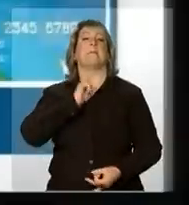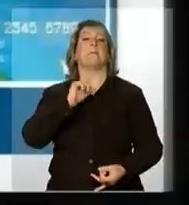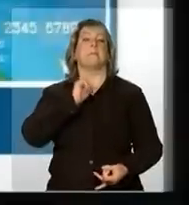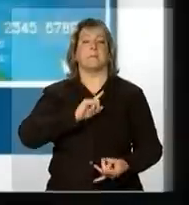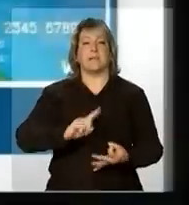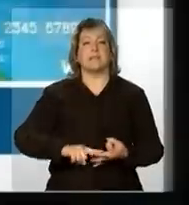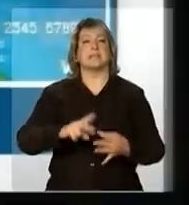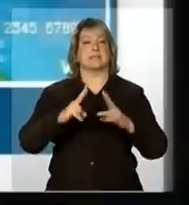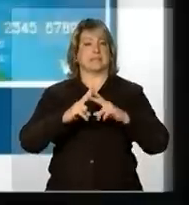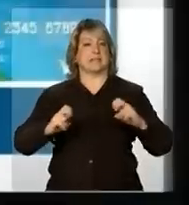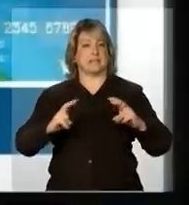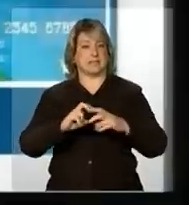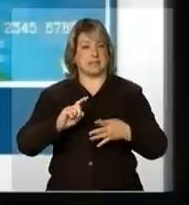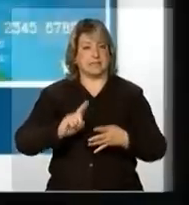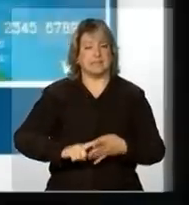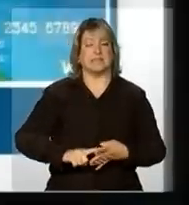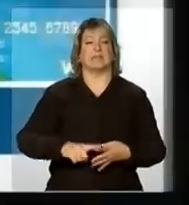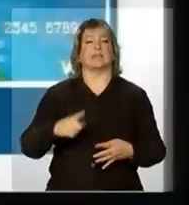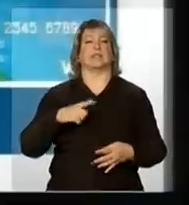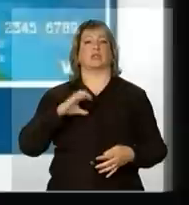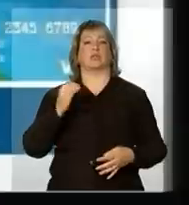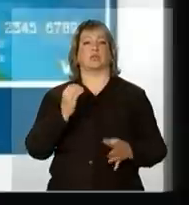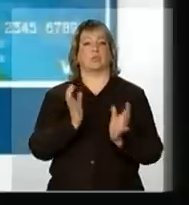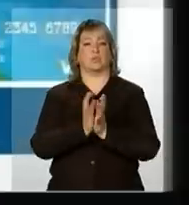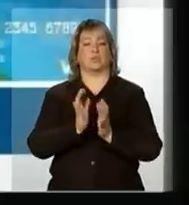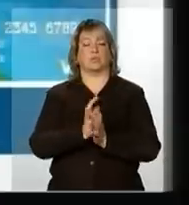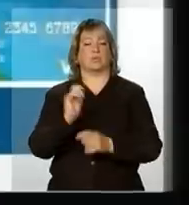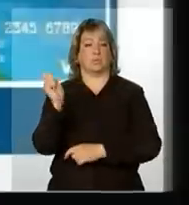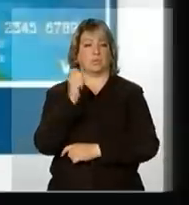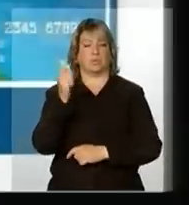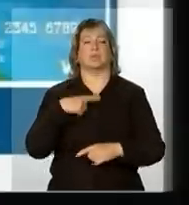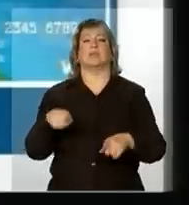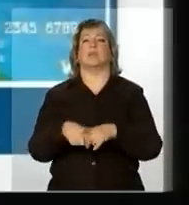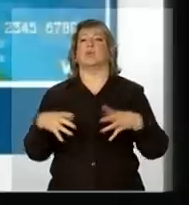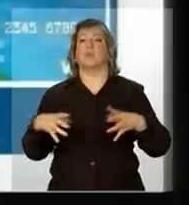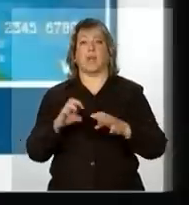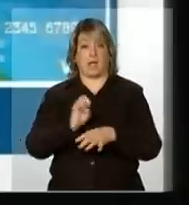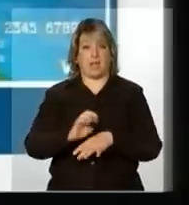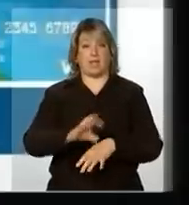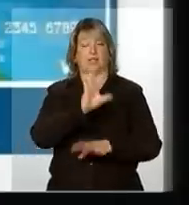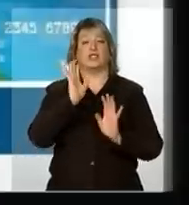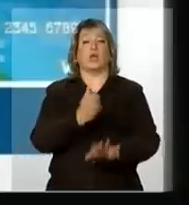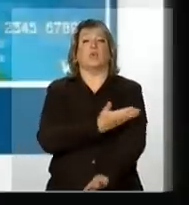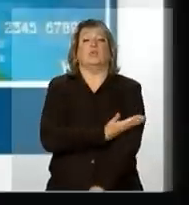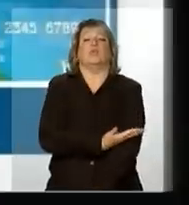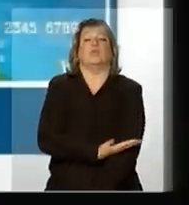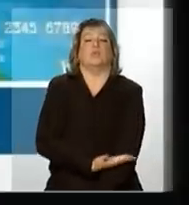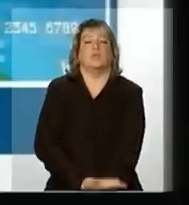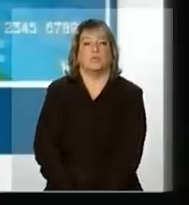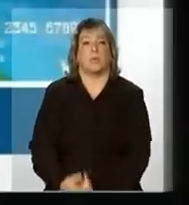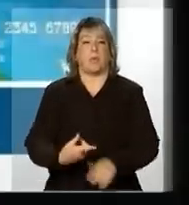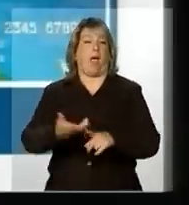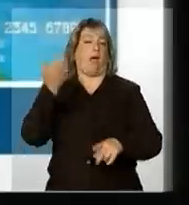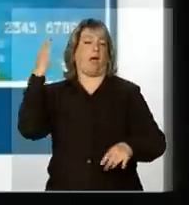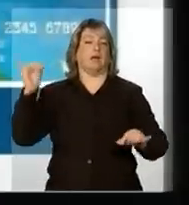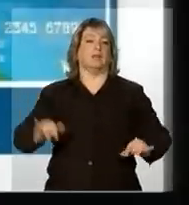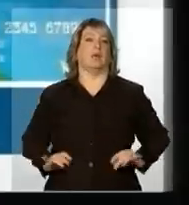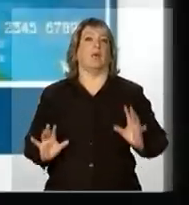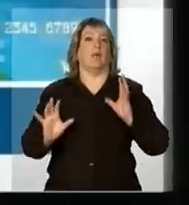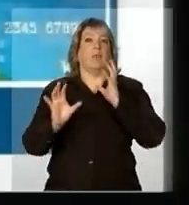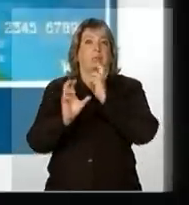Gerais, Santa Catarina, Rio Grande do Sul, são estados que já têm uma cultura, uma tradição e já têm uma